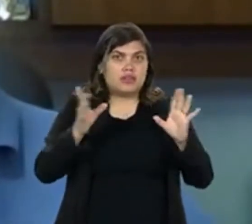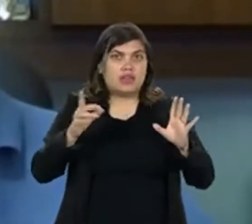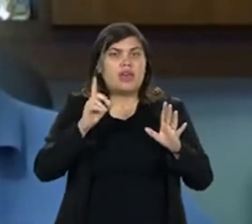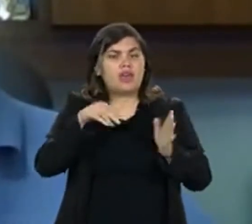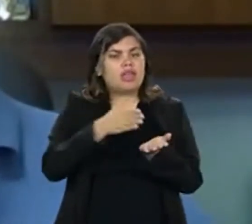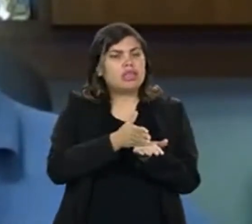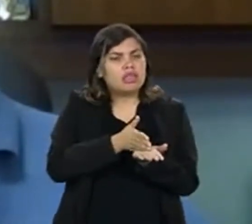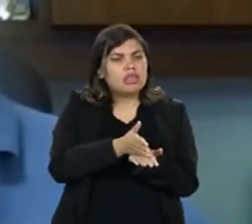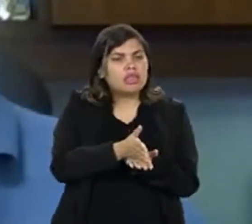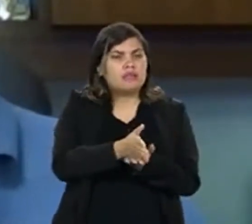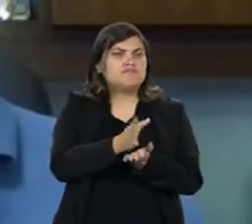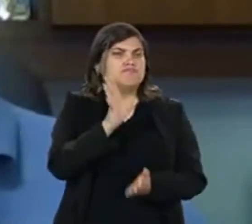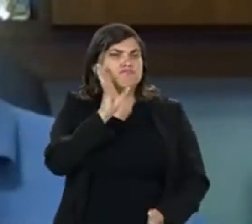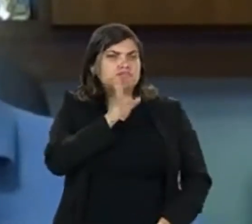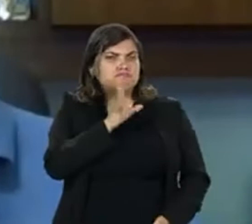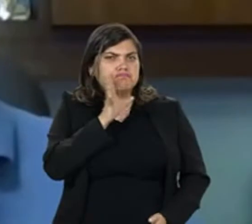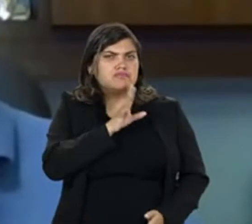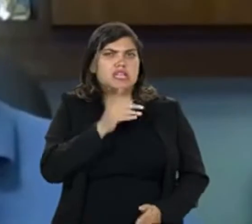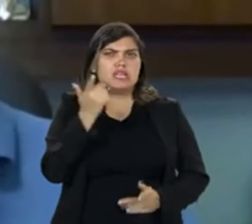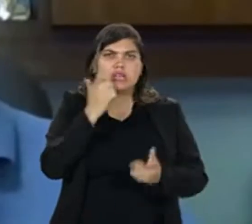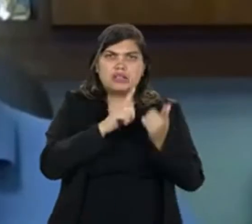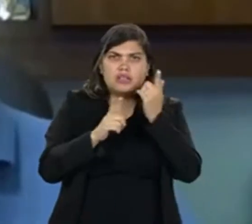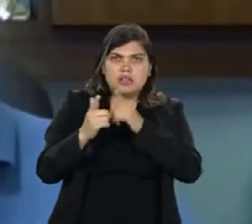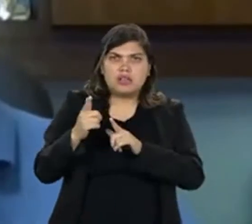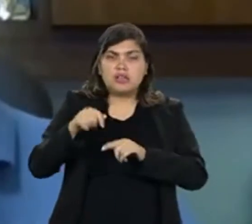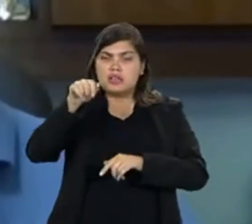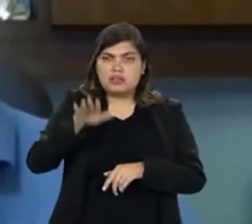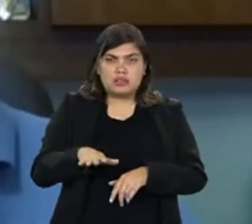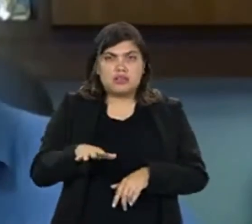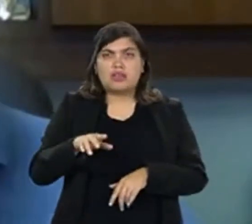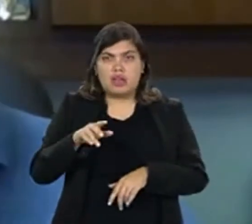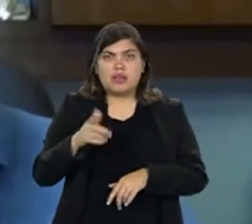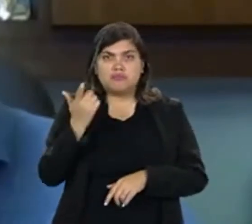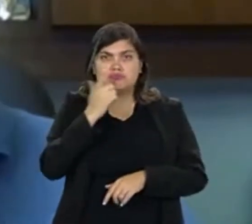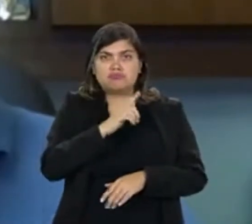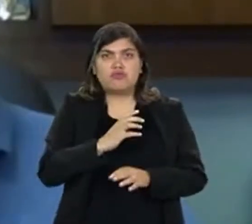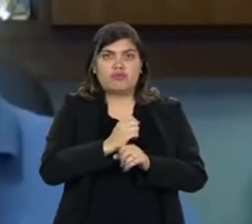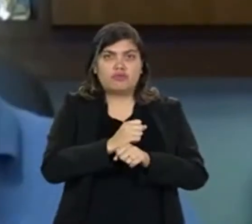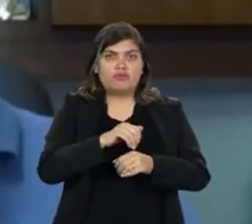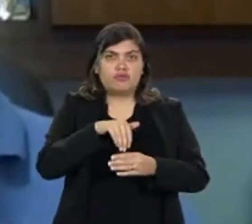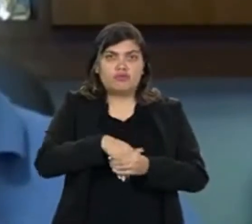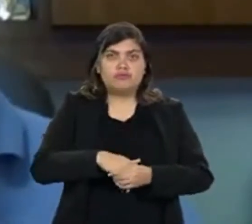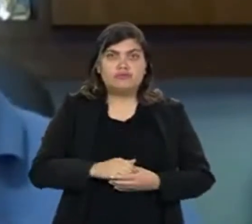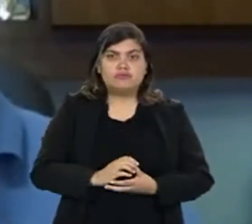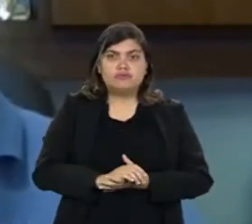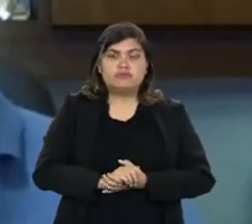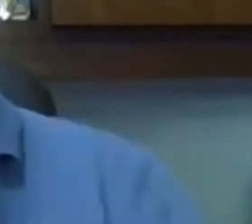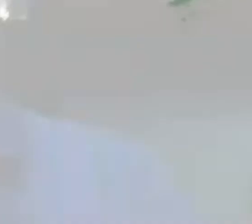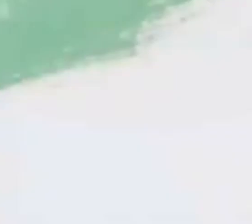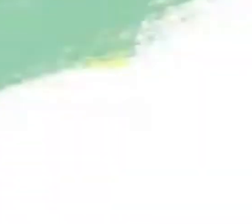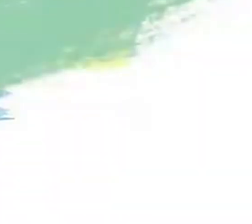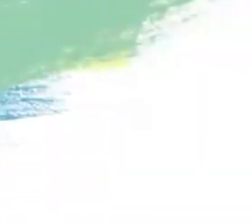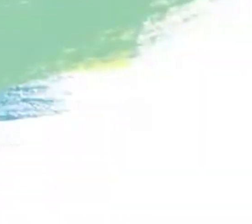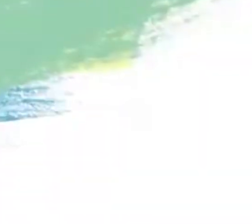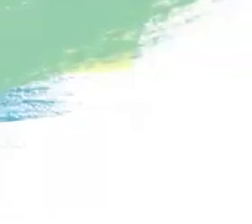Que essa festa nossa da democracia é muito estável, é muito legal. Ganha quem tem que ganhar.